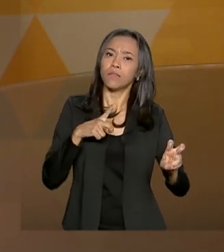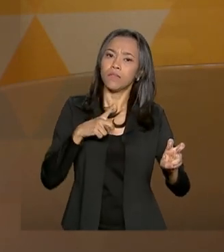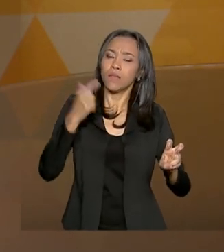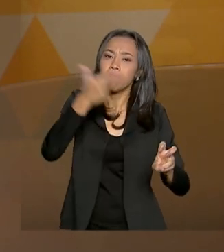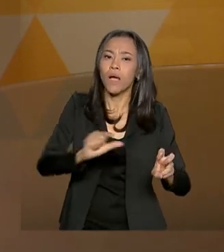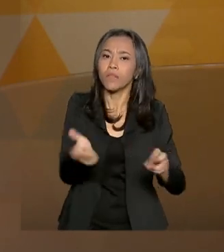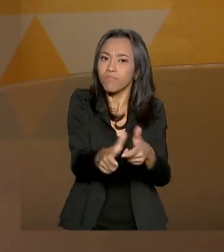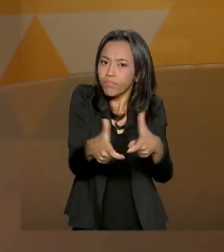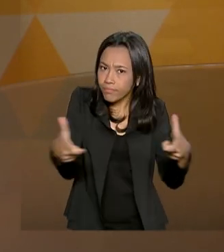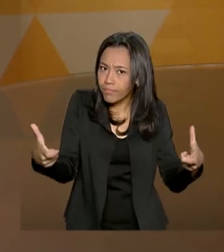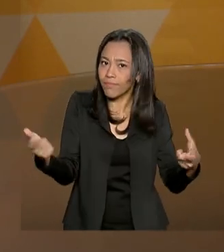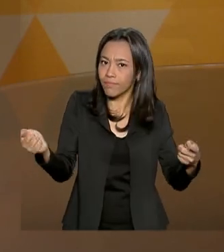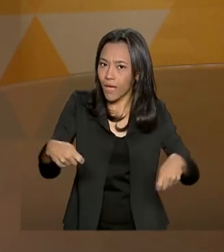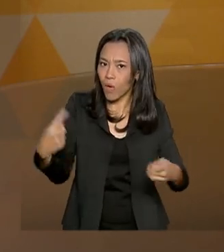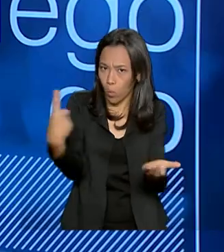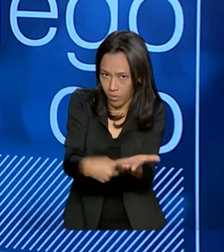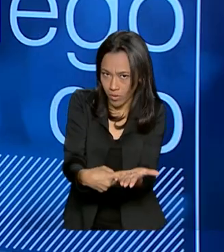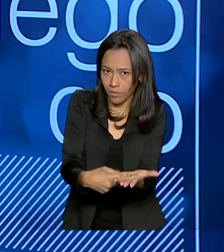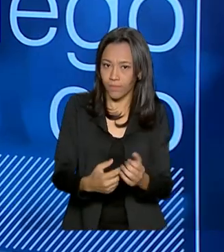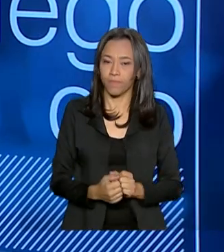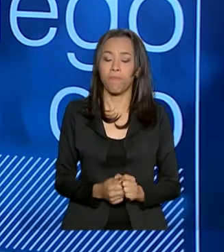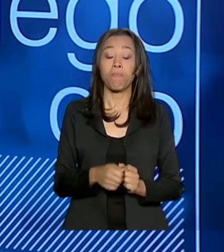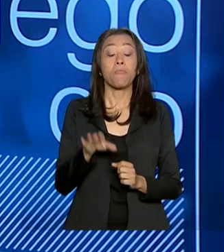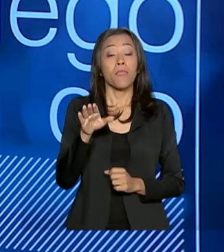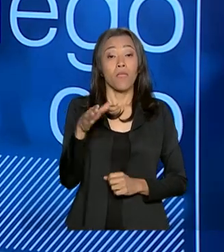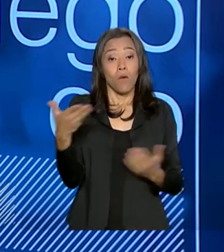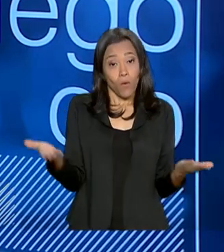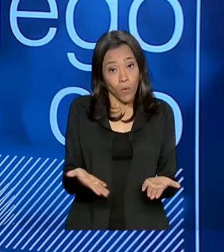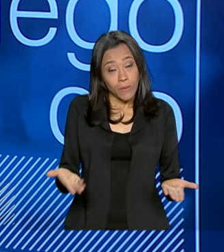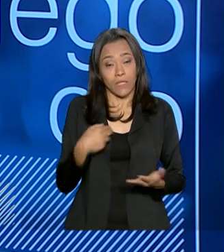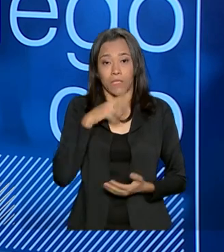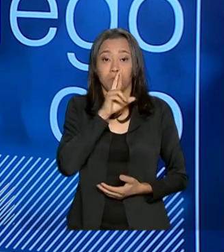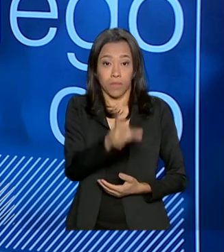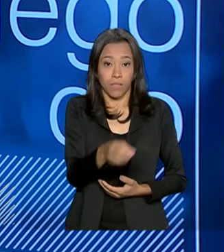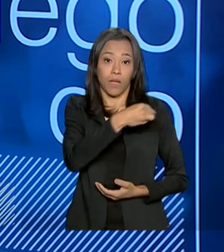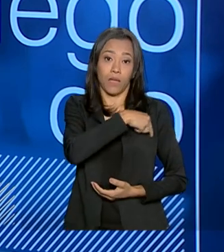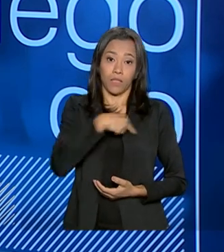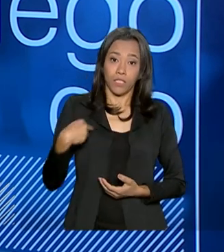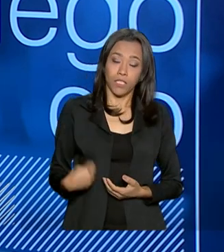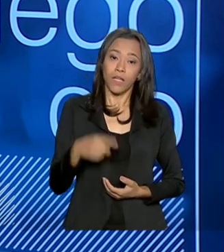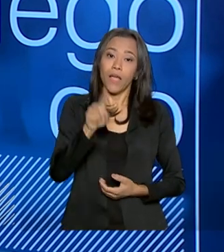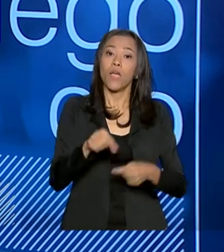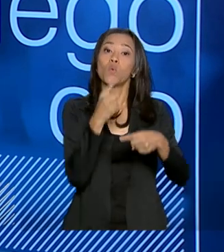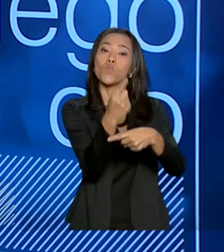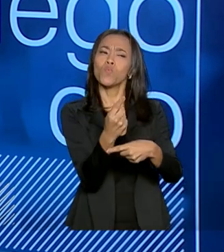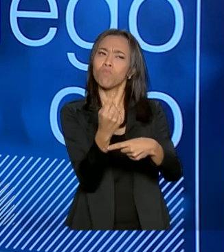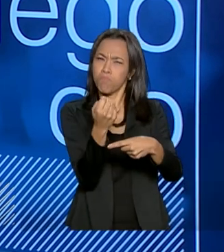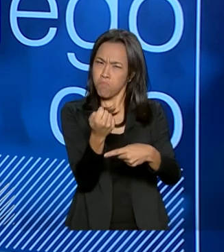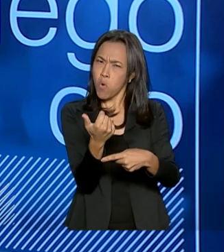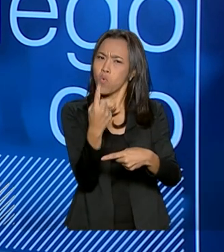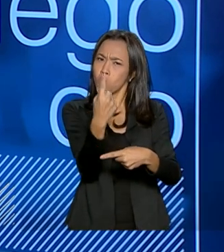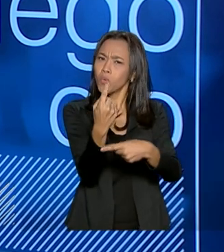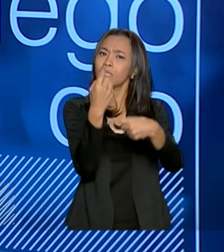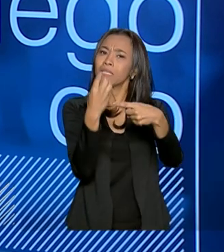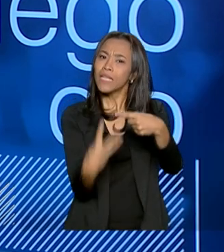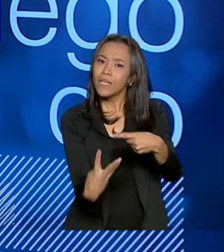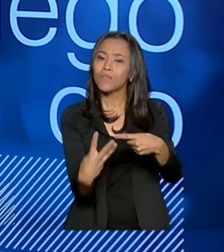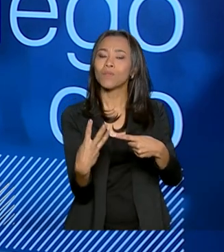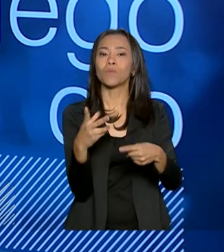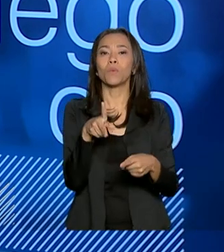o senhor vê? A China, hoje, ela responde já por um terço, um pouco mais de um terço do PIB mundial.